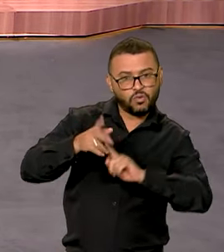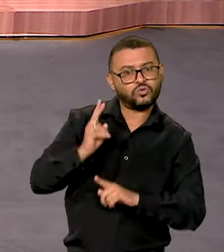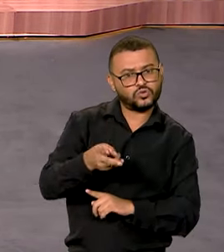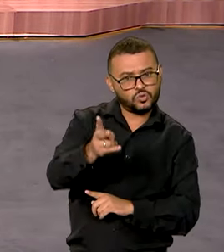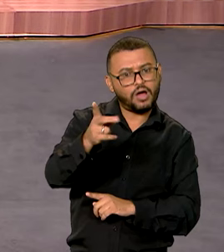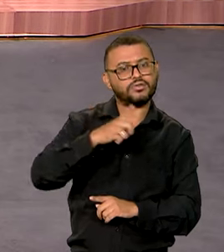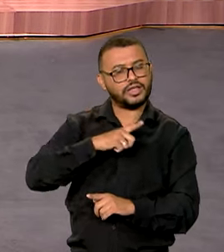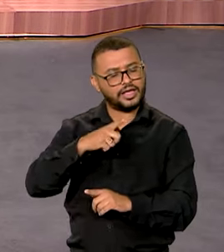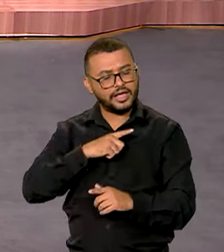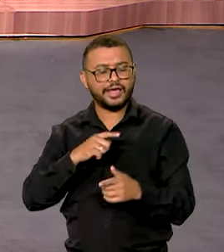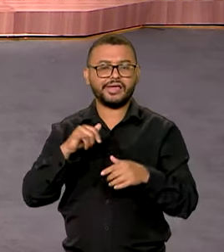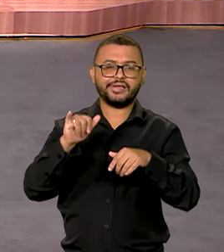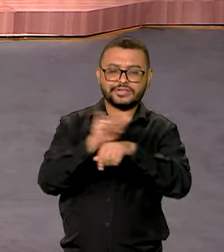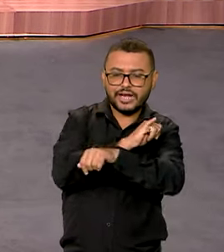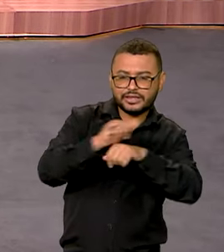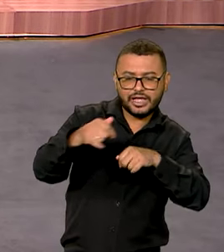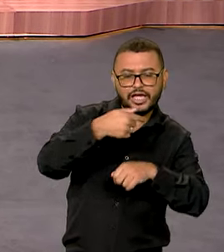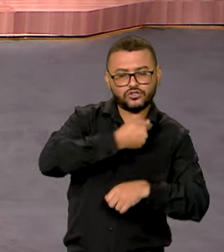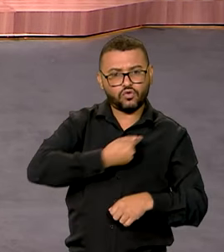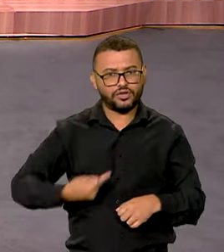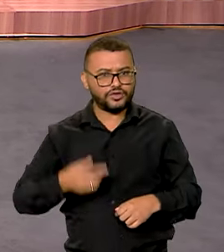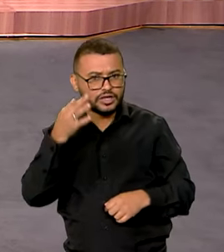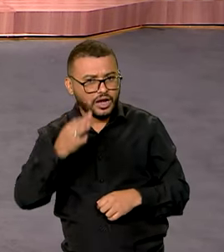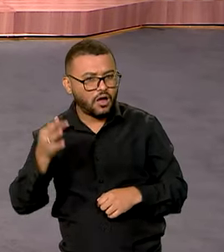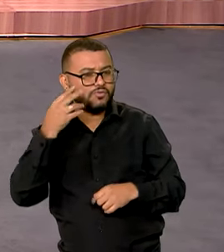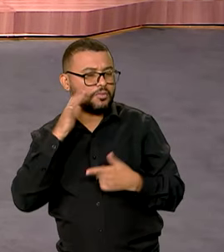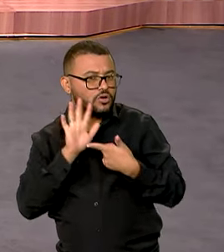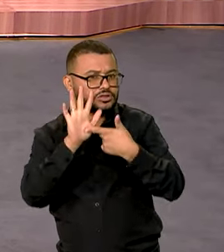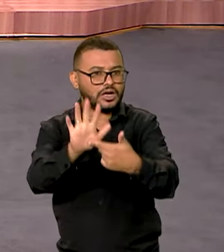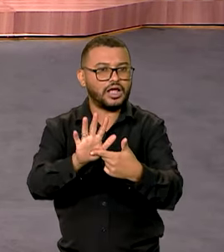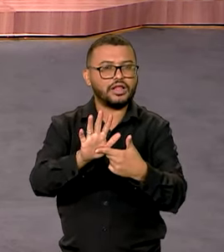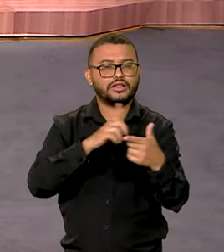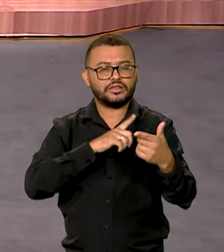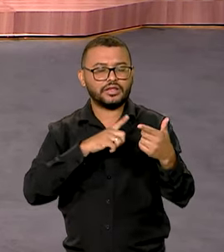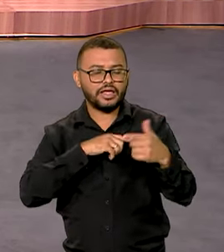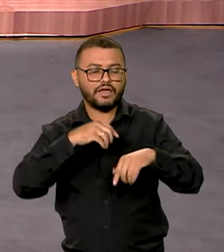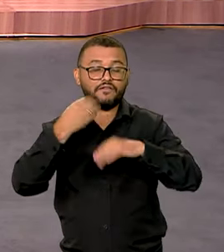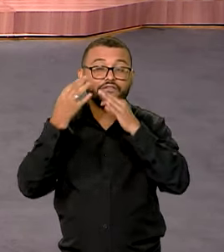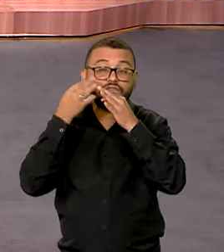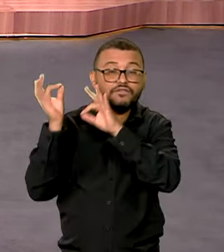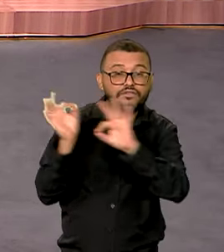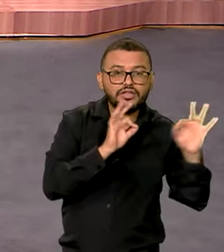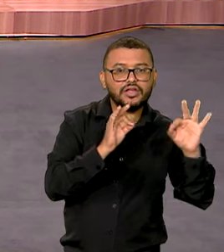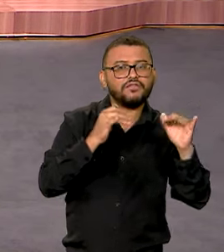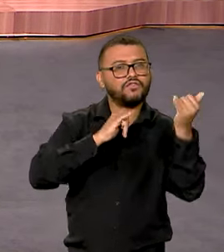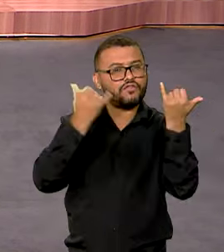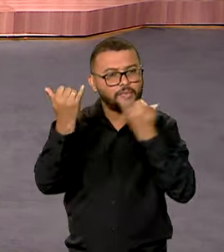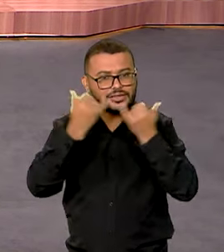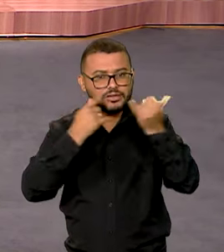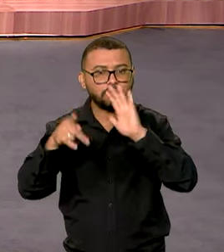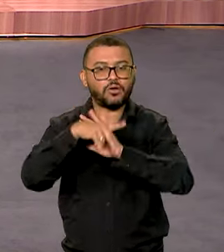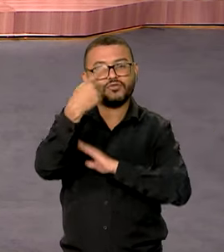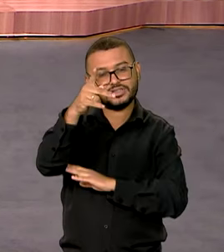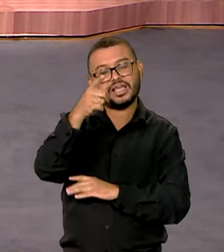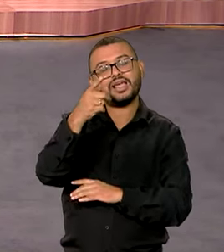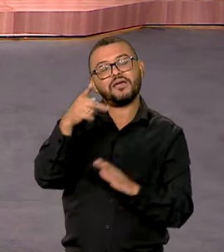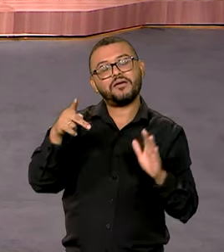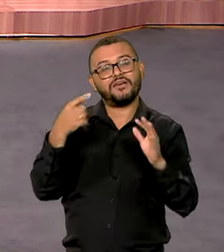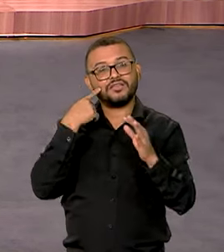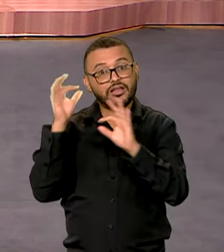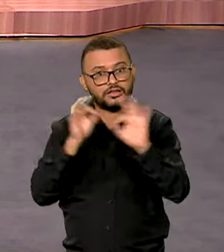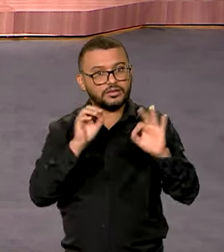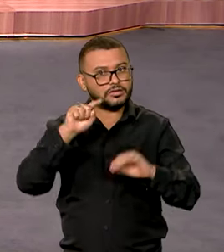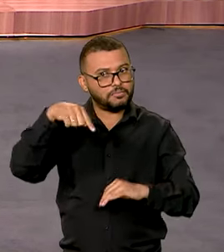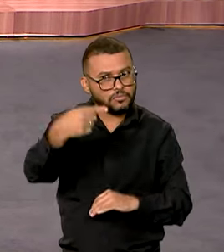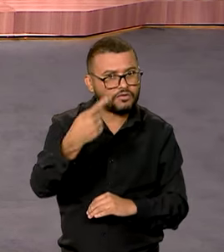com a programação mostrando todas as ações do governo federal com eventos ao vivo, dicas e serviços para você, cidadão. Daqui